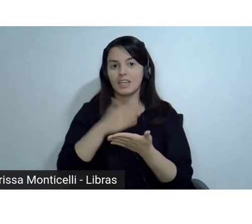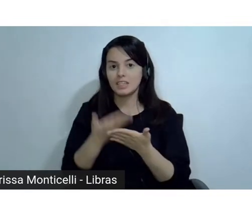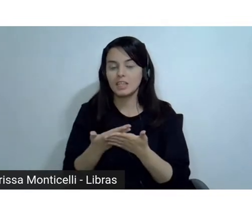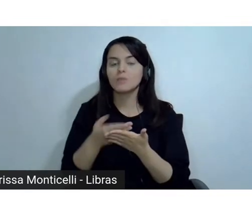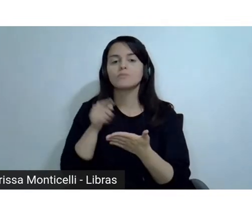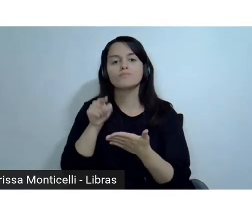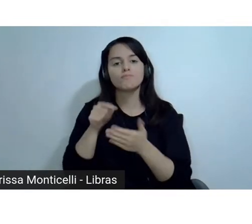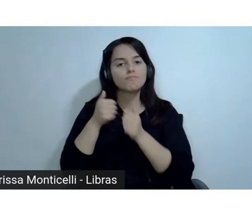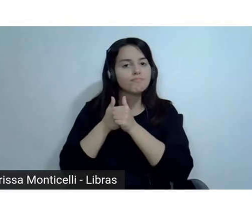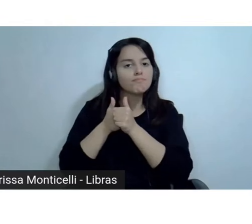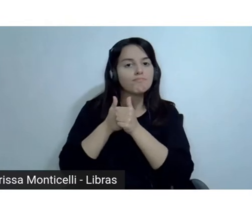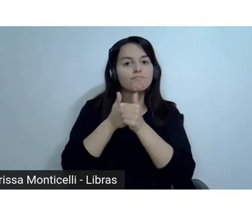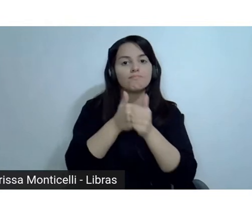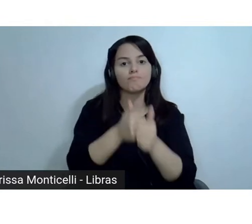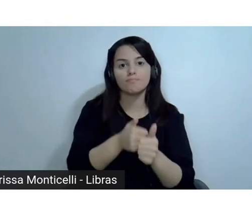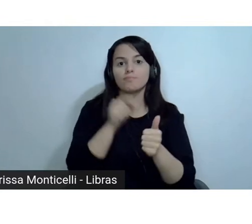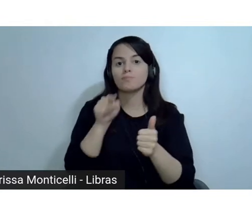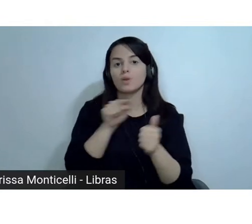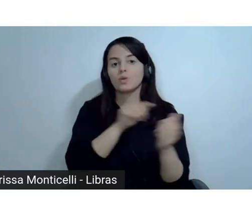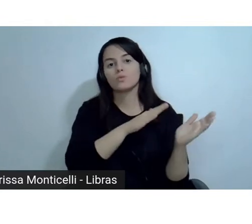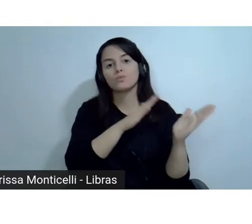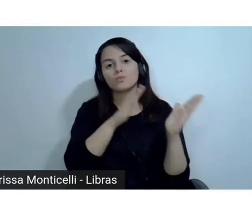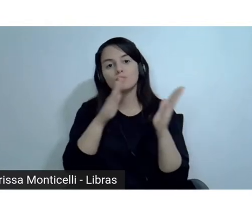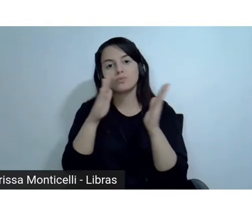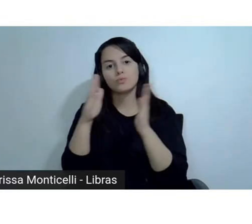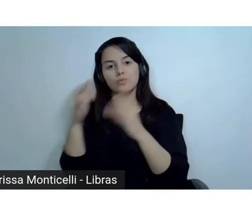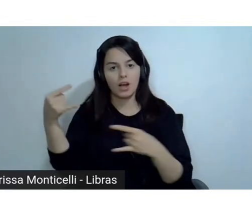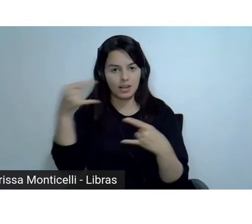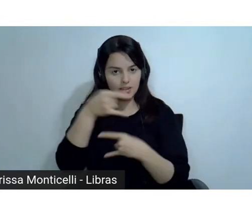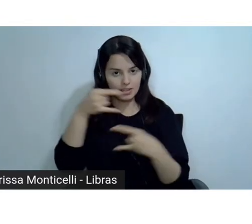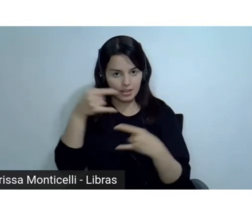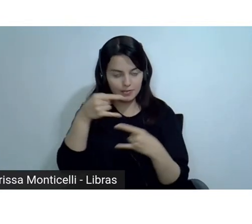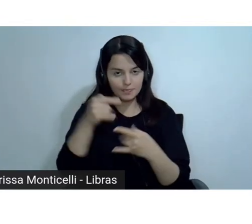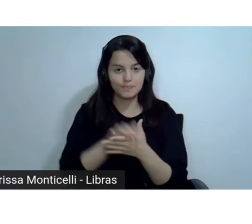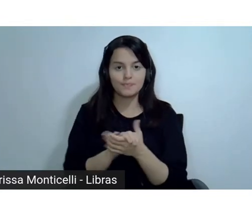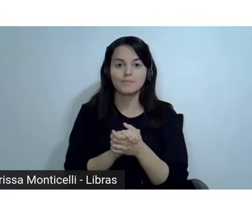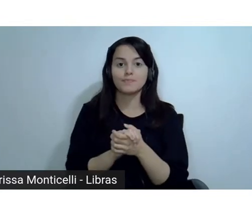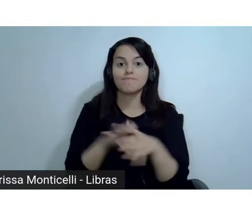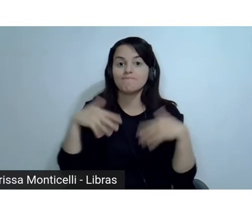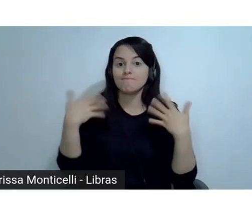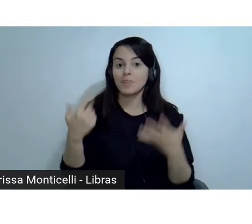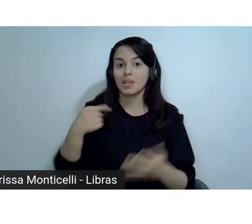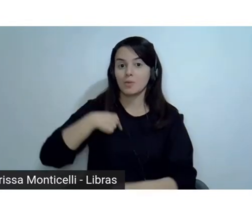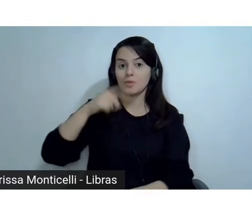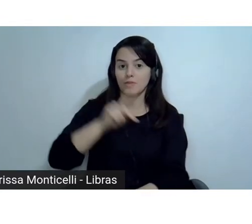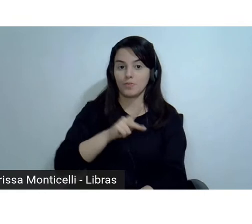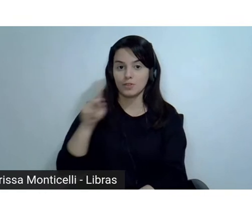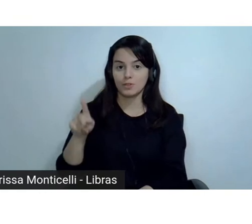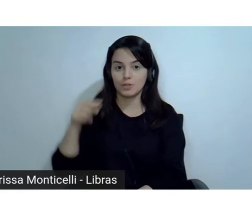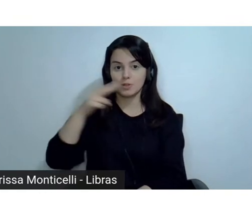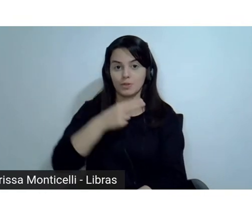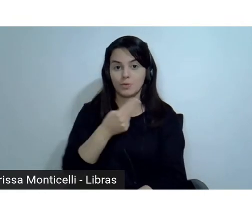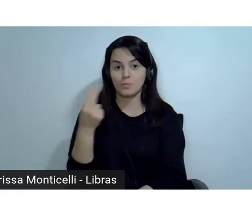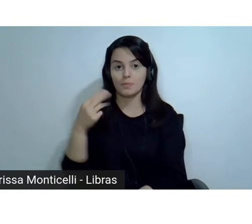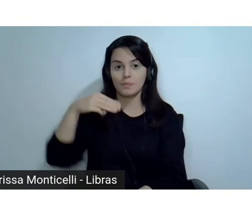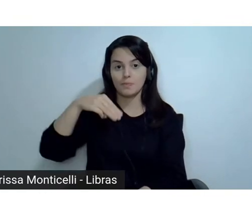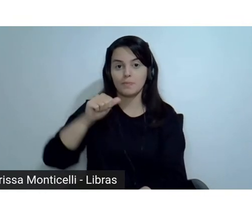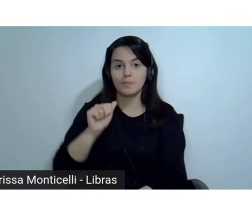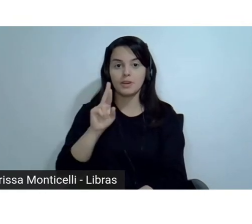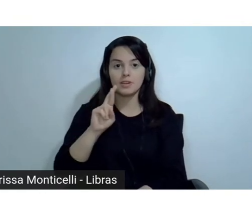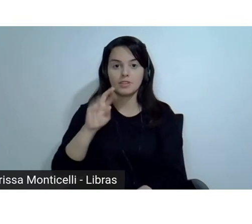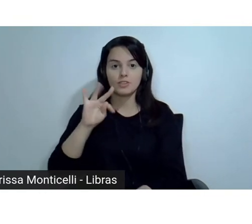este momento formativo. Eu sou a professora Martina, professora da Rede Estadual de Educação e